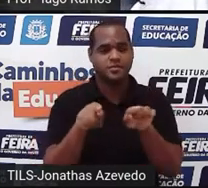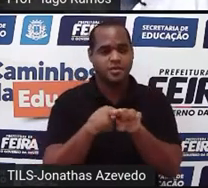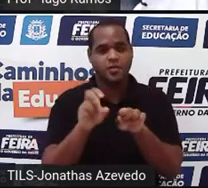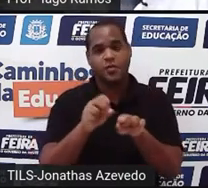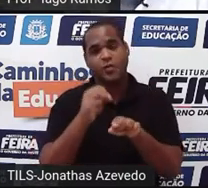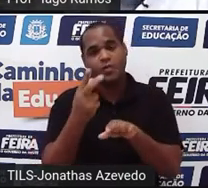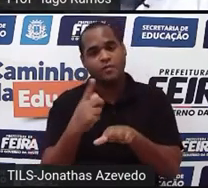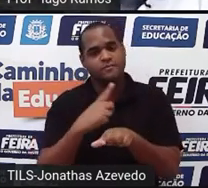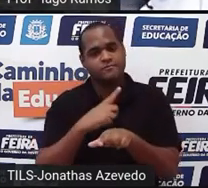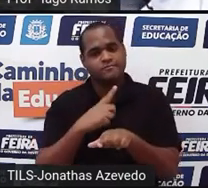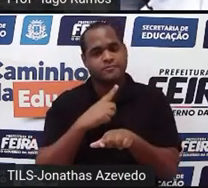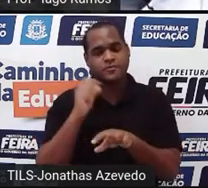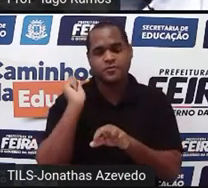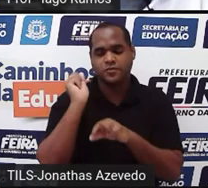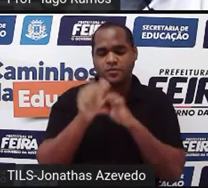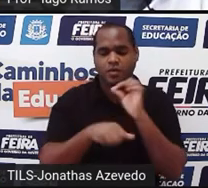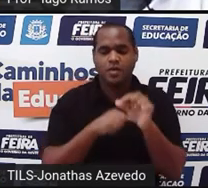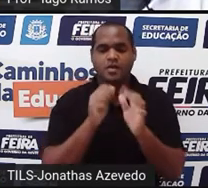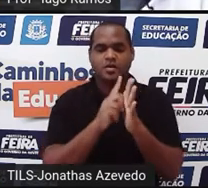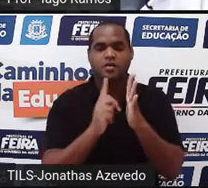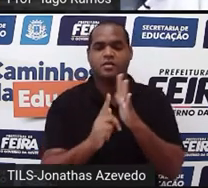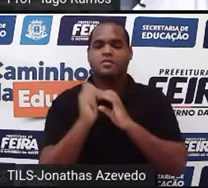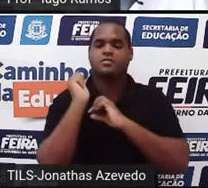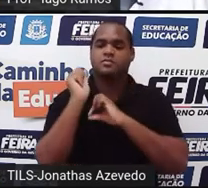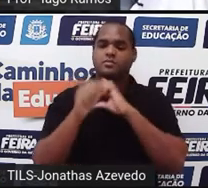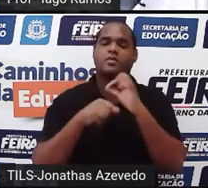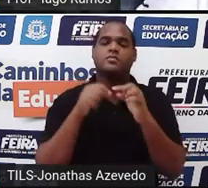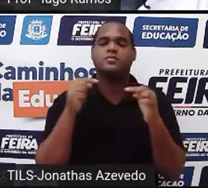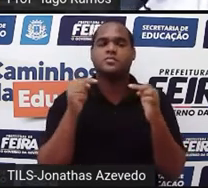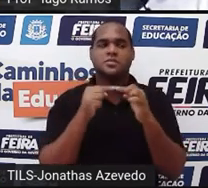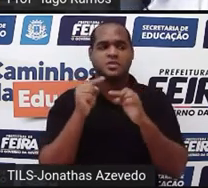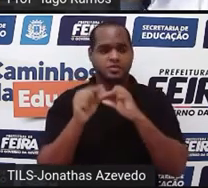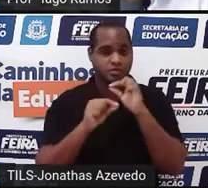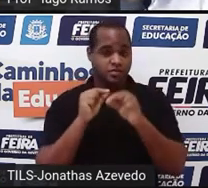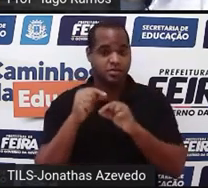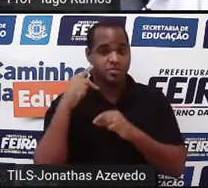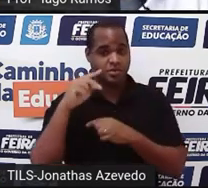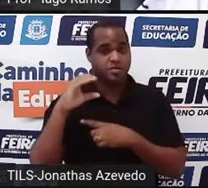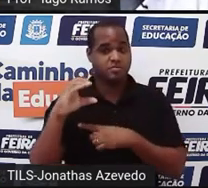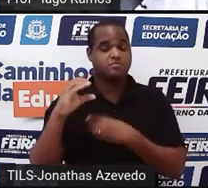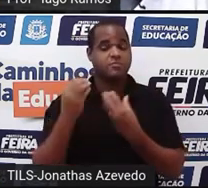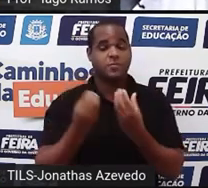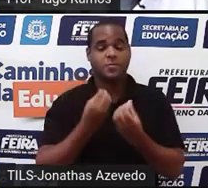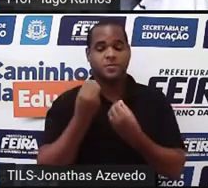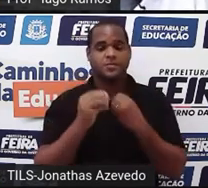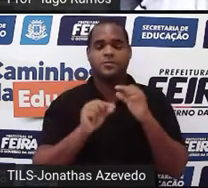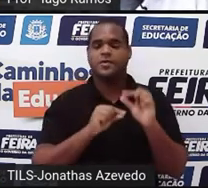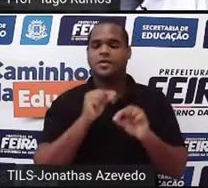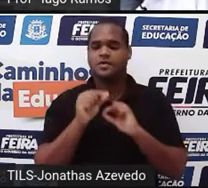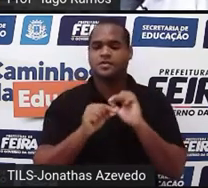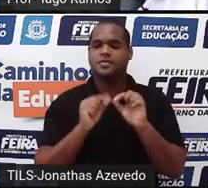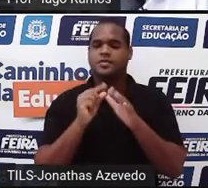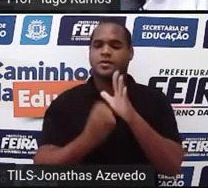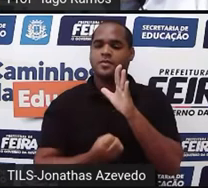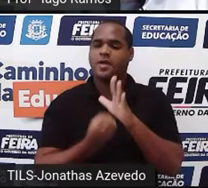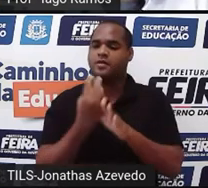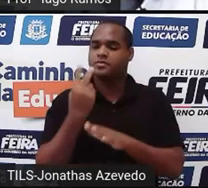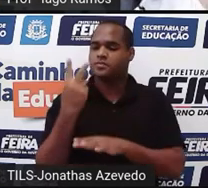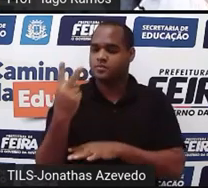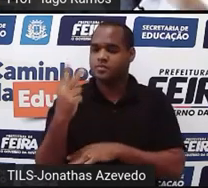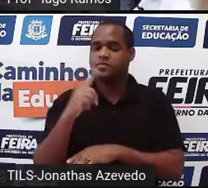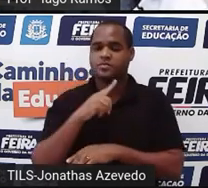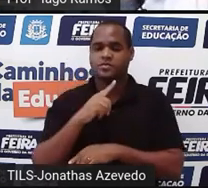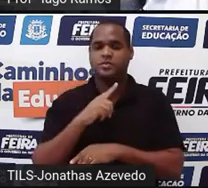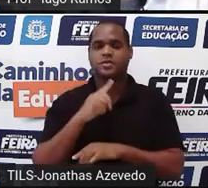quando a gente joga no gráfico as equações daquele sistema, joga no plano cartesiano, aparecem duas retas,